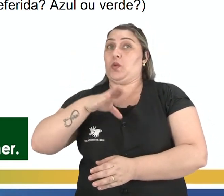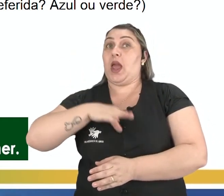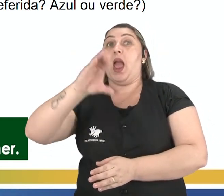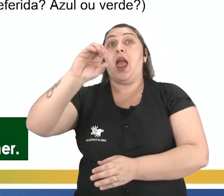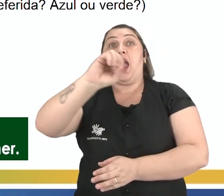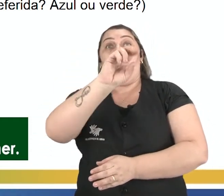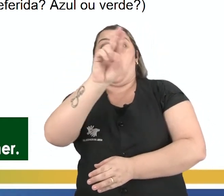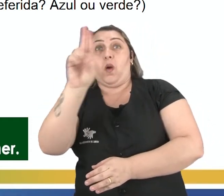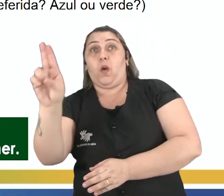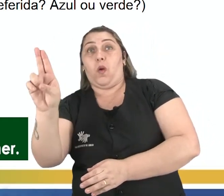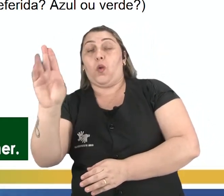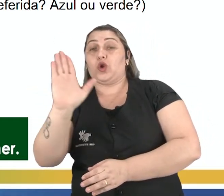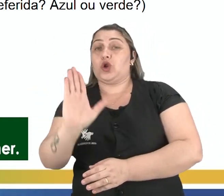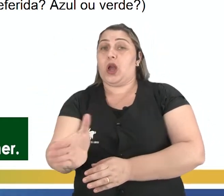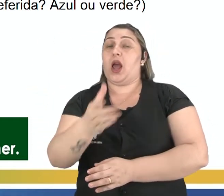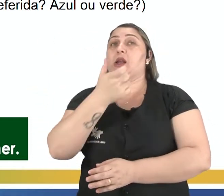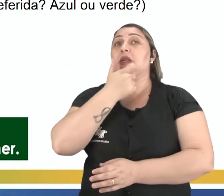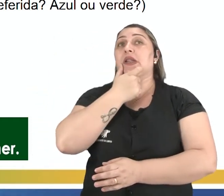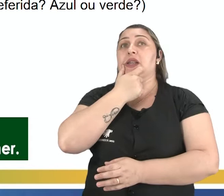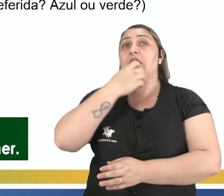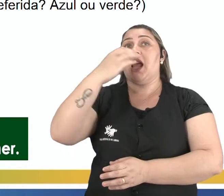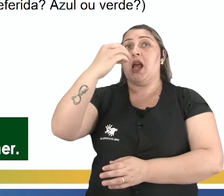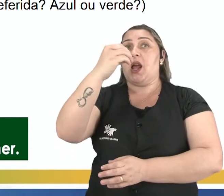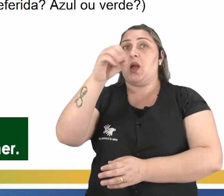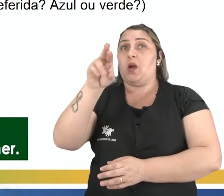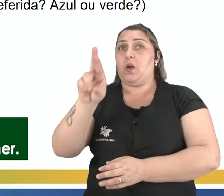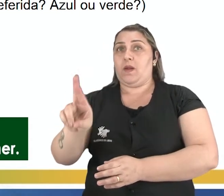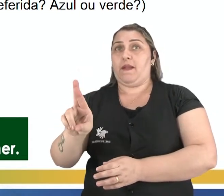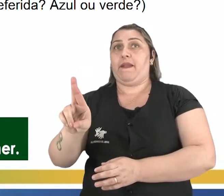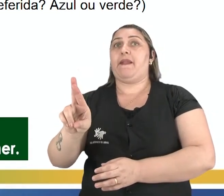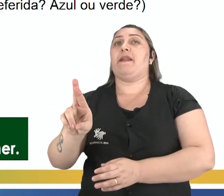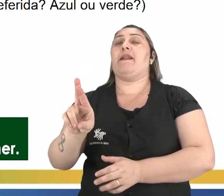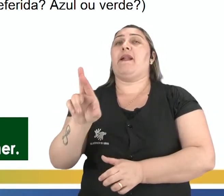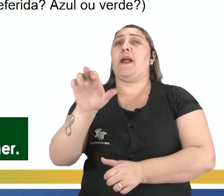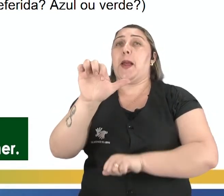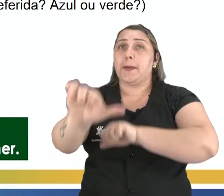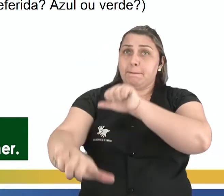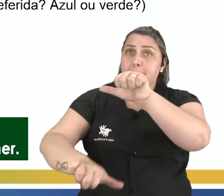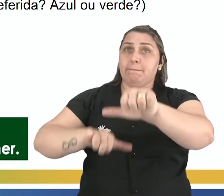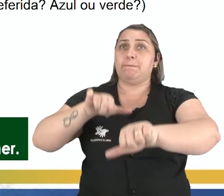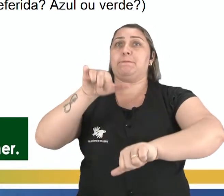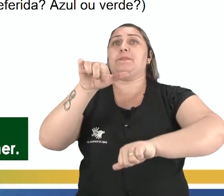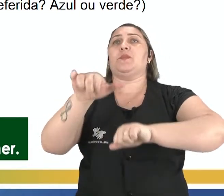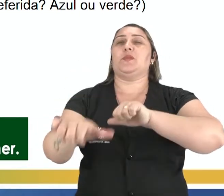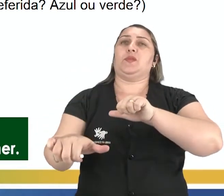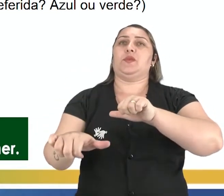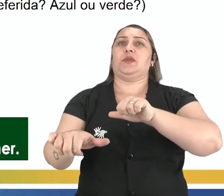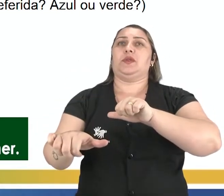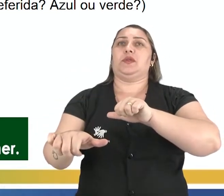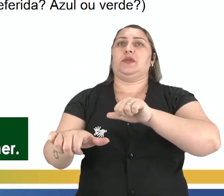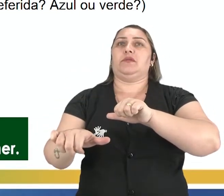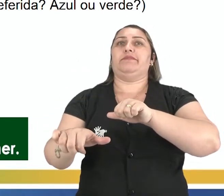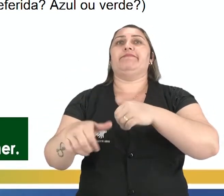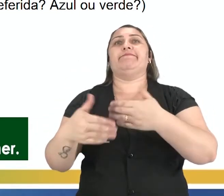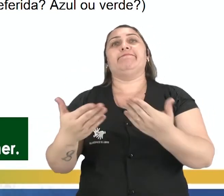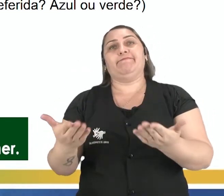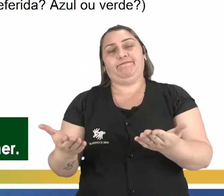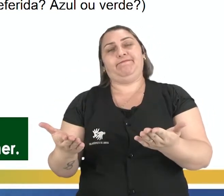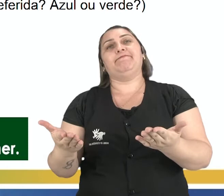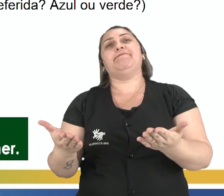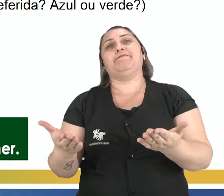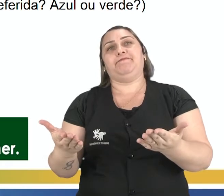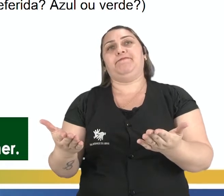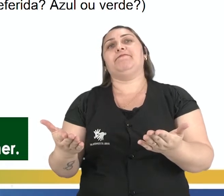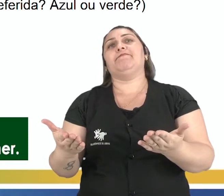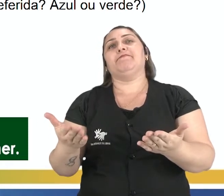ou. É uma conjunção alternativa. Assim, indica a ideia de alternância.